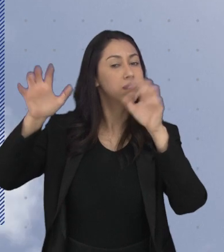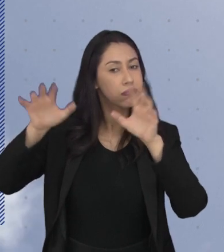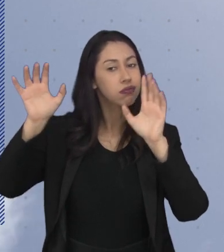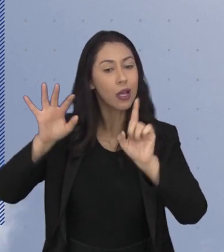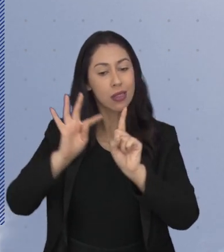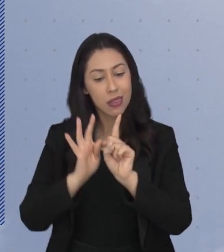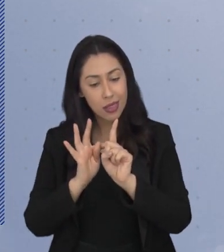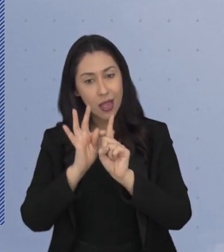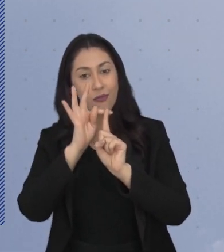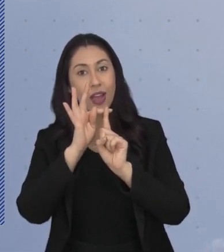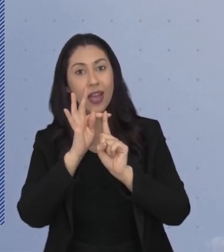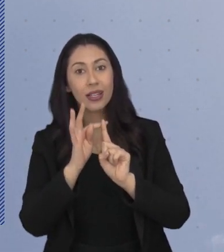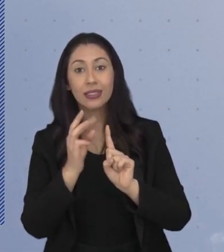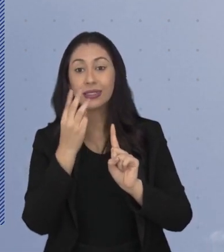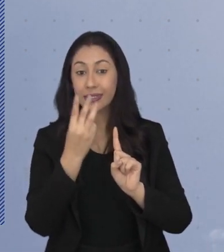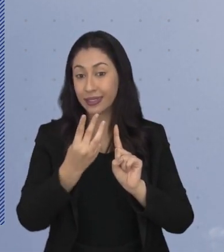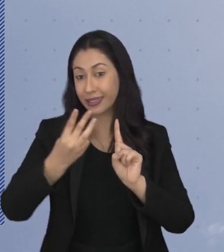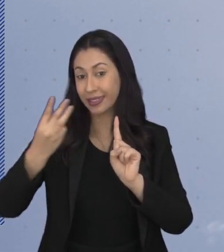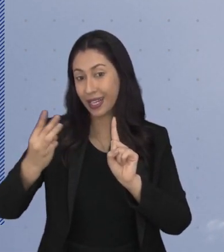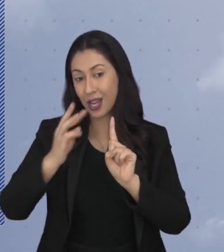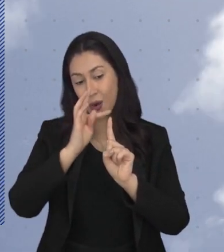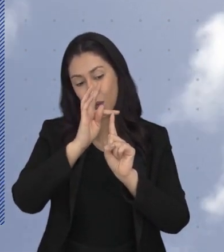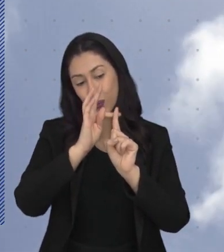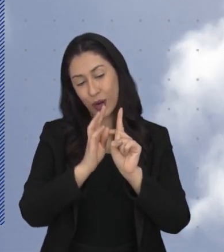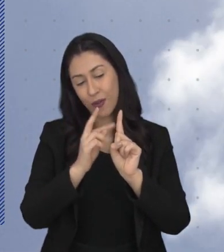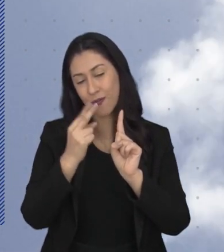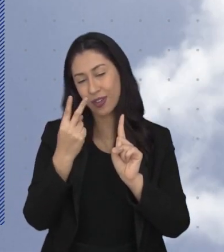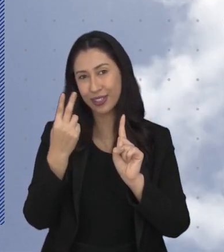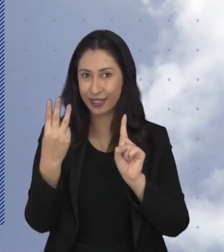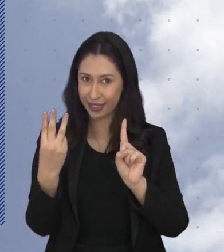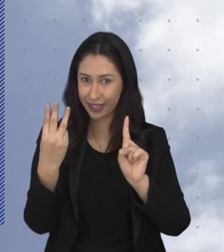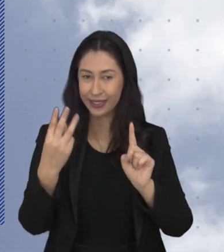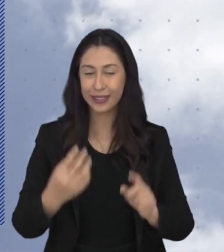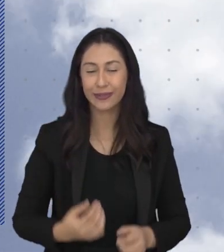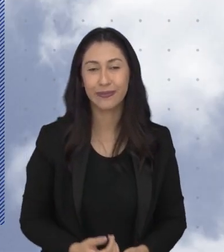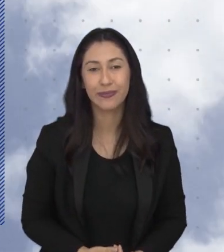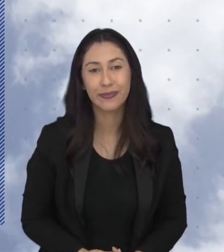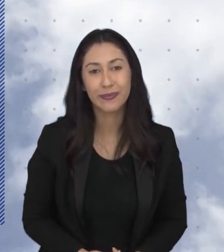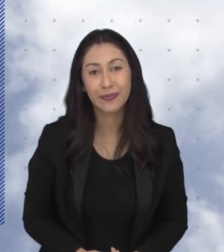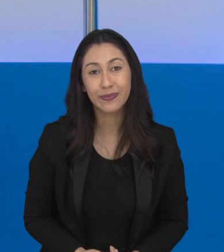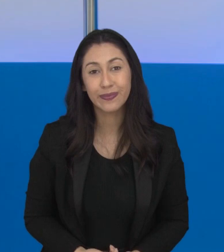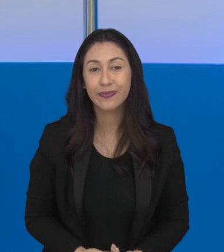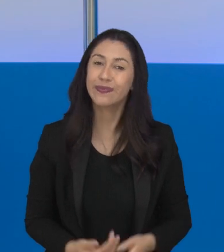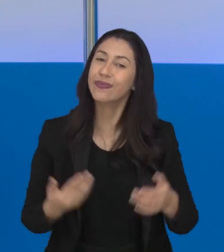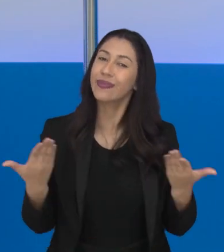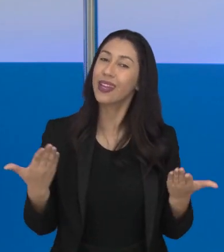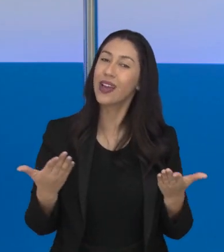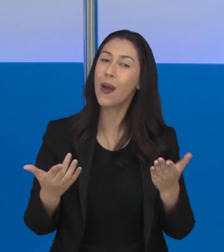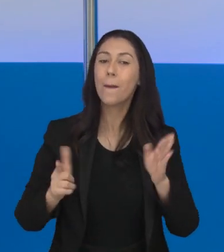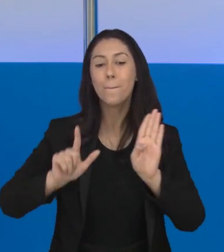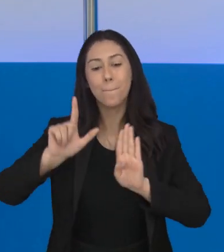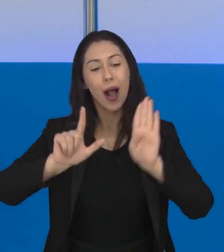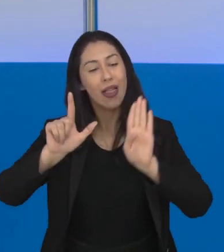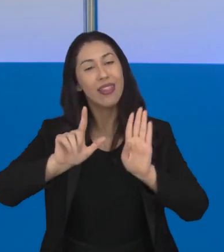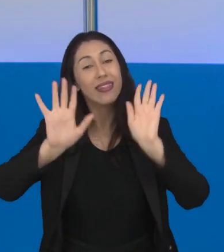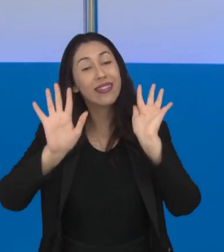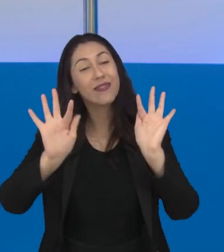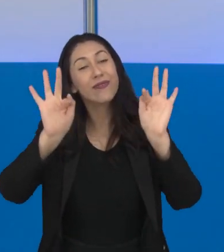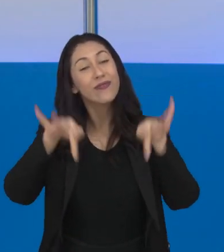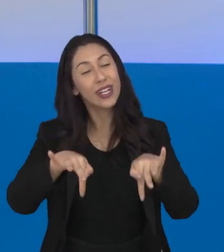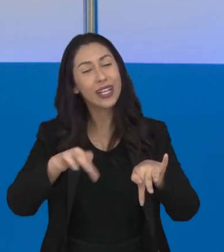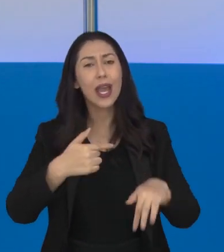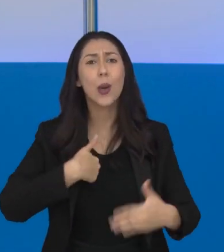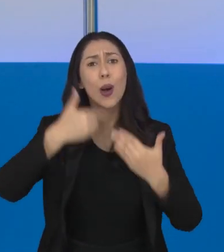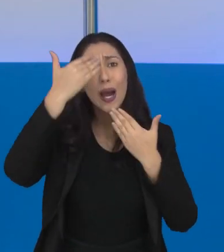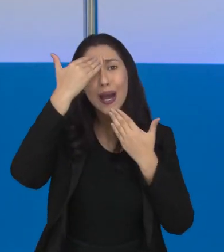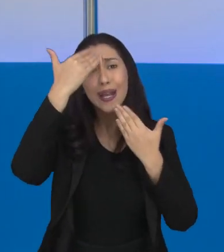a máxima prevista é de 33 graus e a mínima de 23 e a gente fica por aqui com o boletim desta